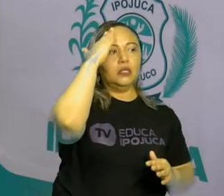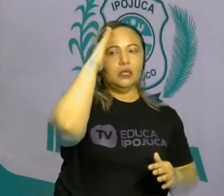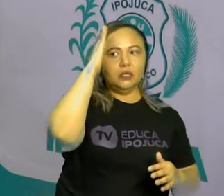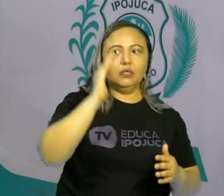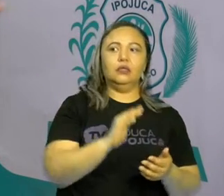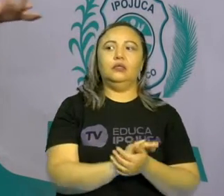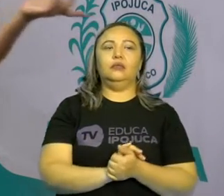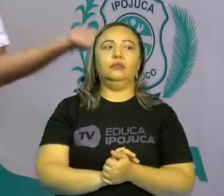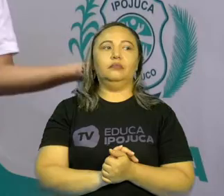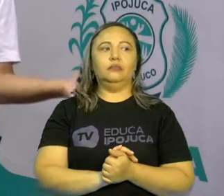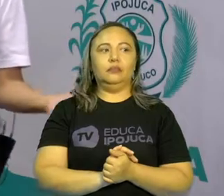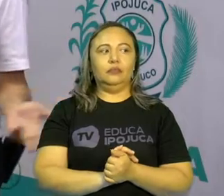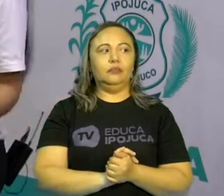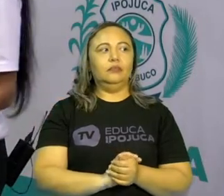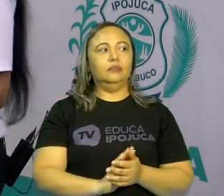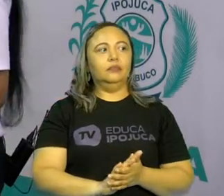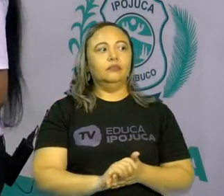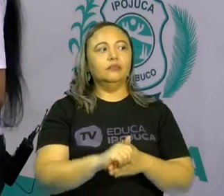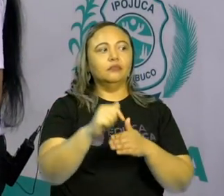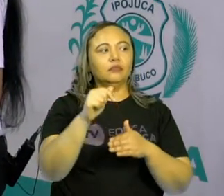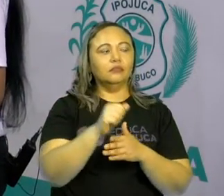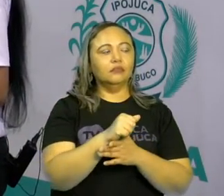a nossa família? Vamos ver?